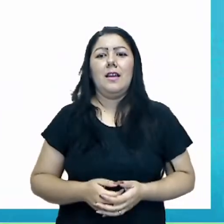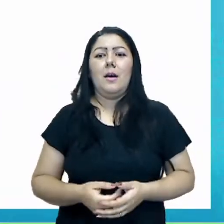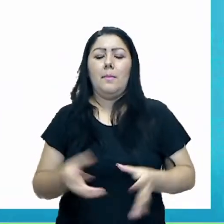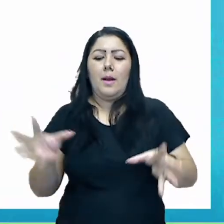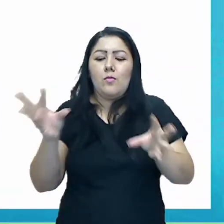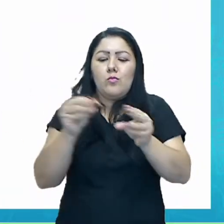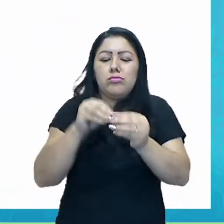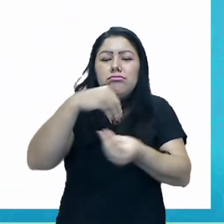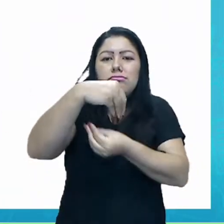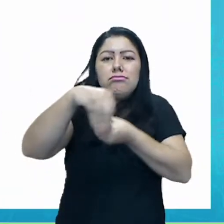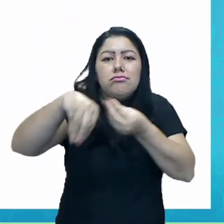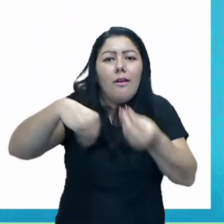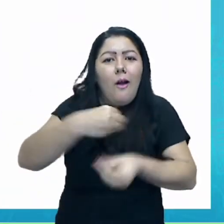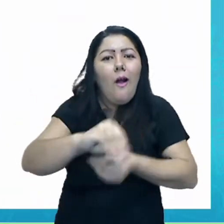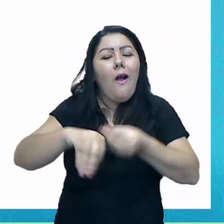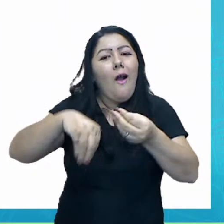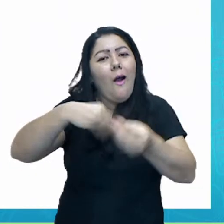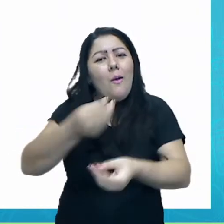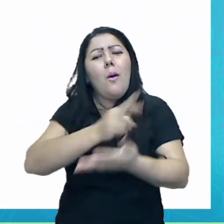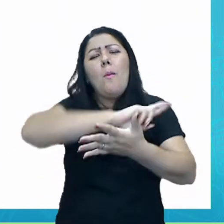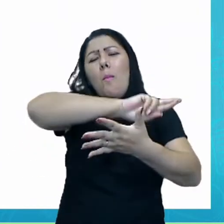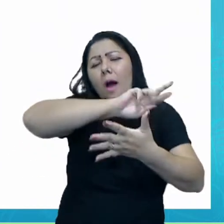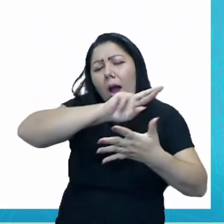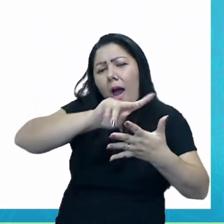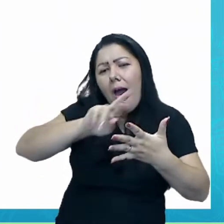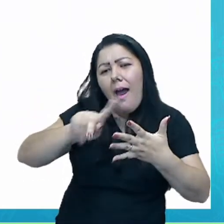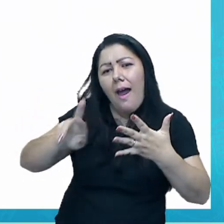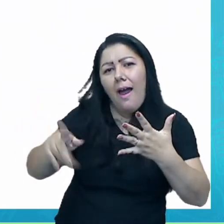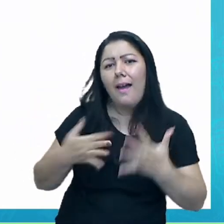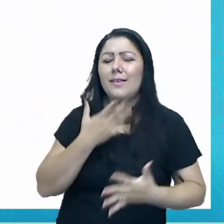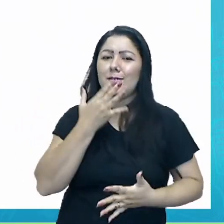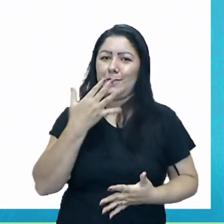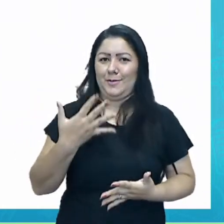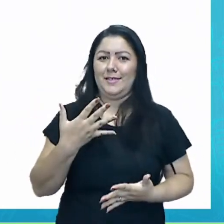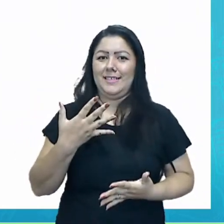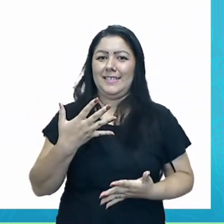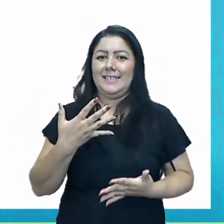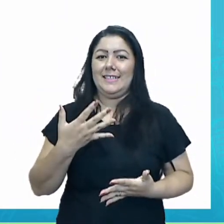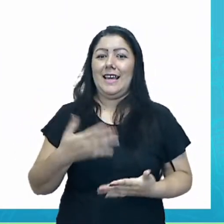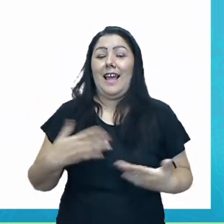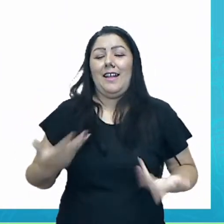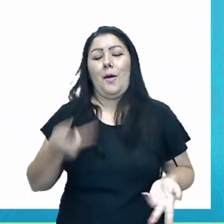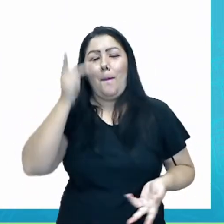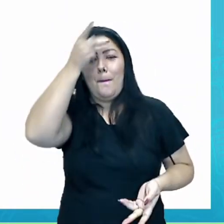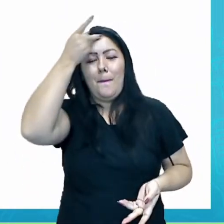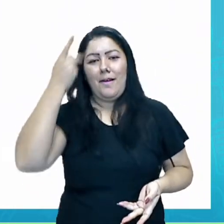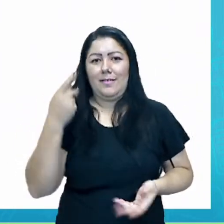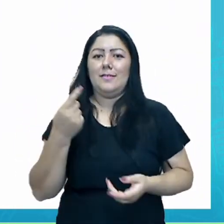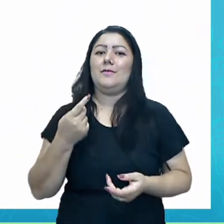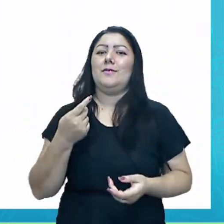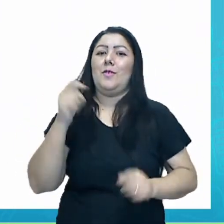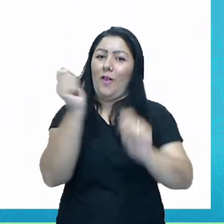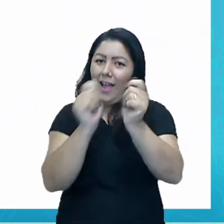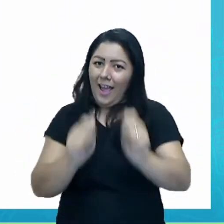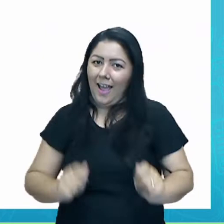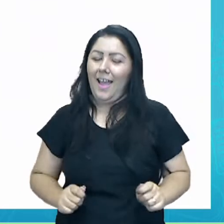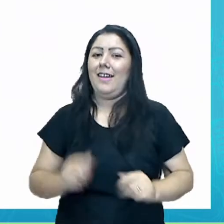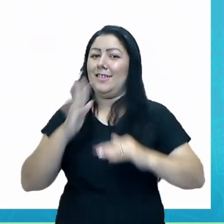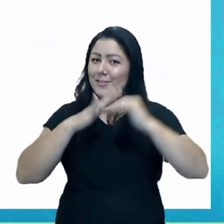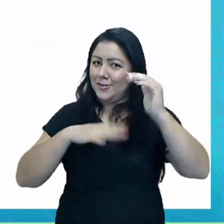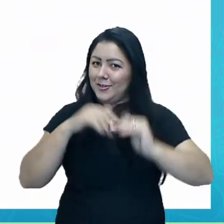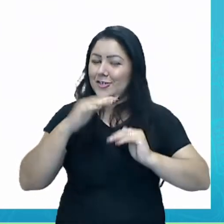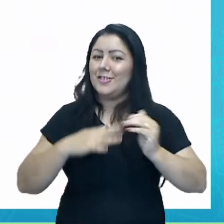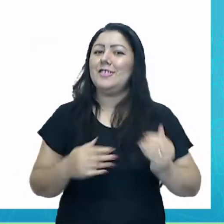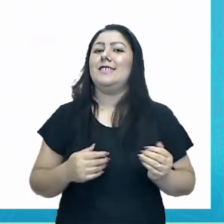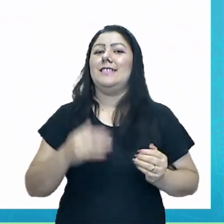O artista soube muito bem, sabe muito bem aproveitar. E se pararmos para poder pensar, cada cor representa